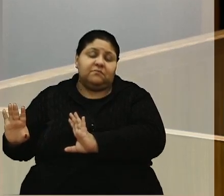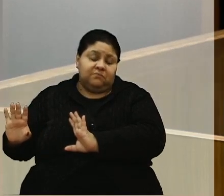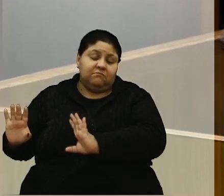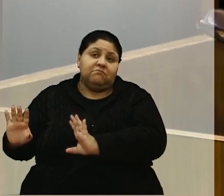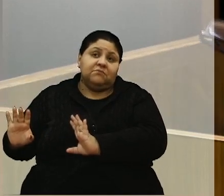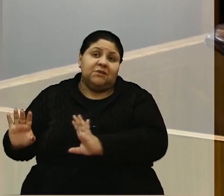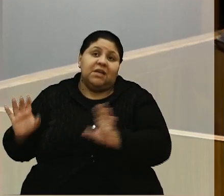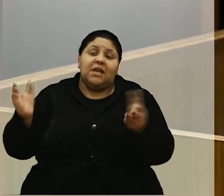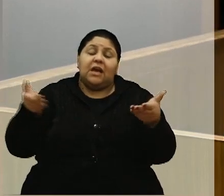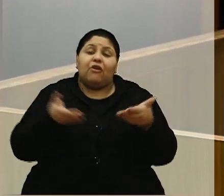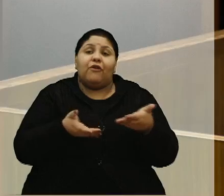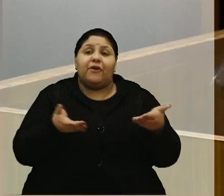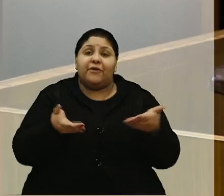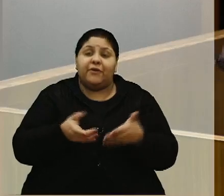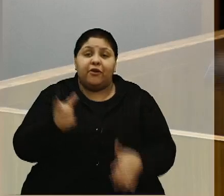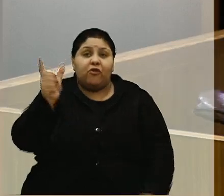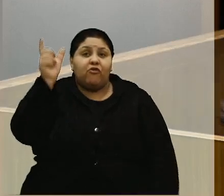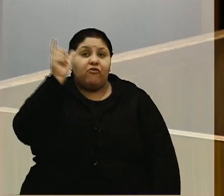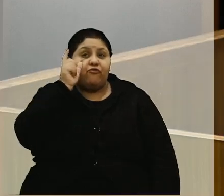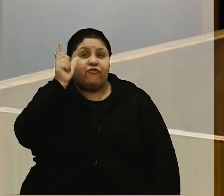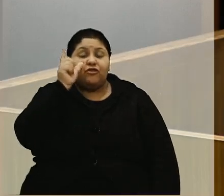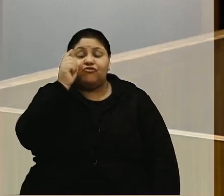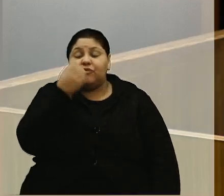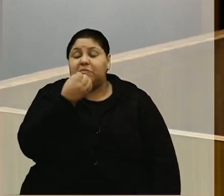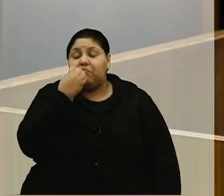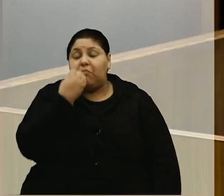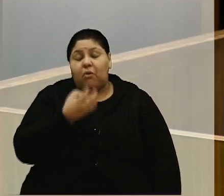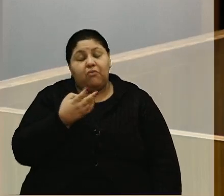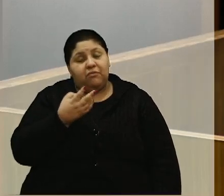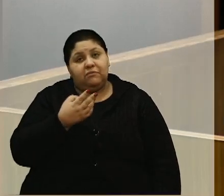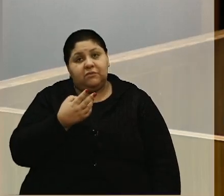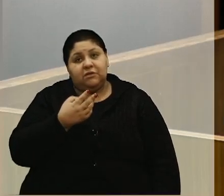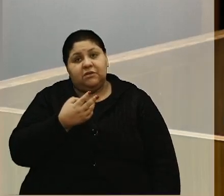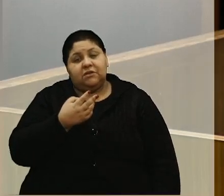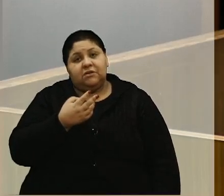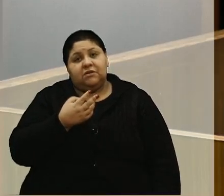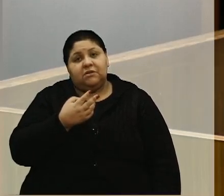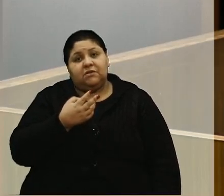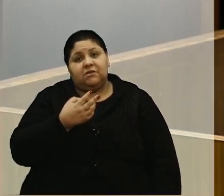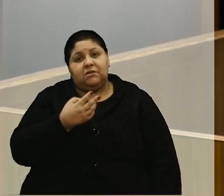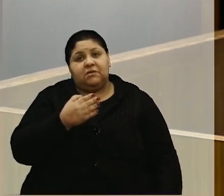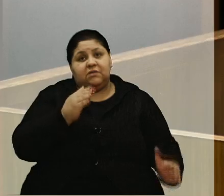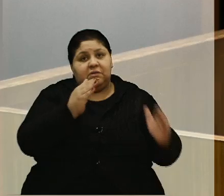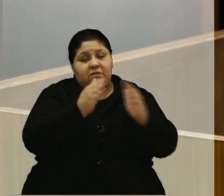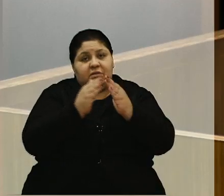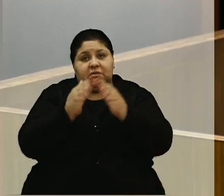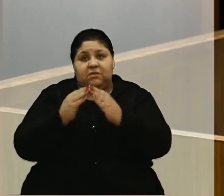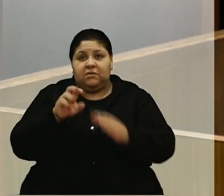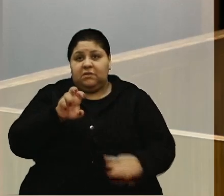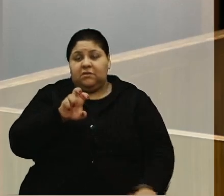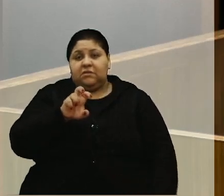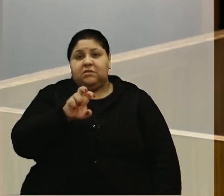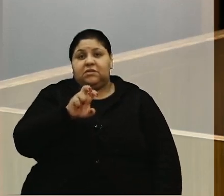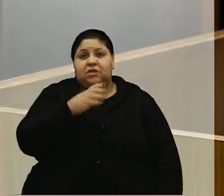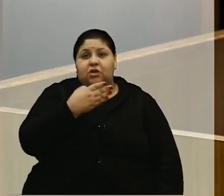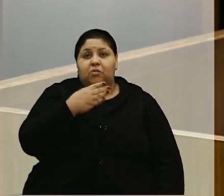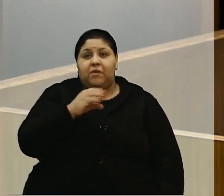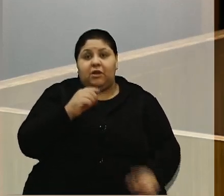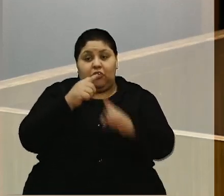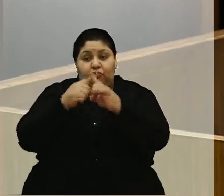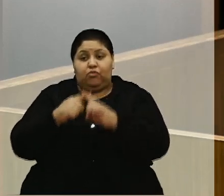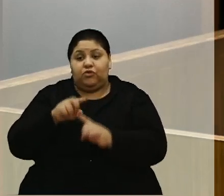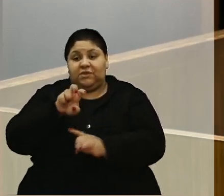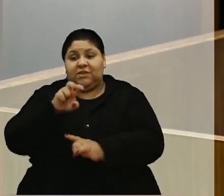E agora, vejam que coisa boa. As casas de 5,40 por 5,40, que não tinham